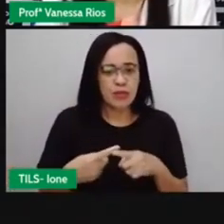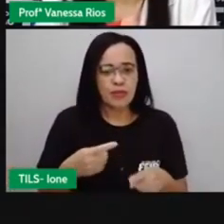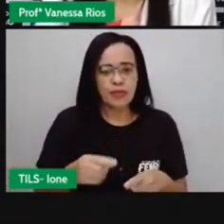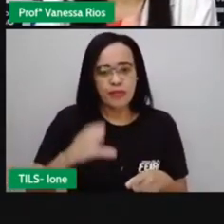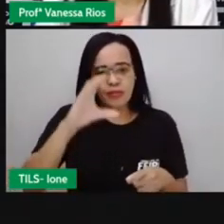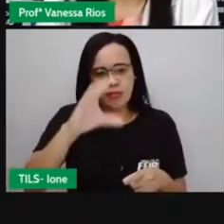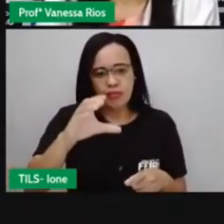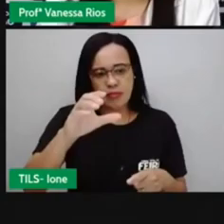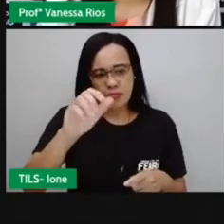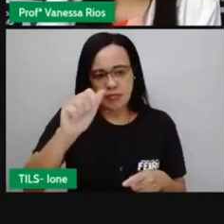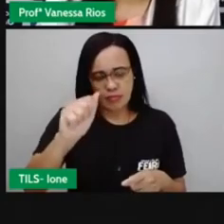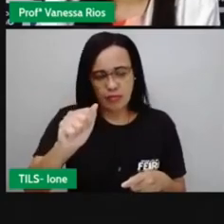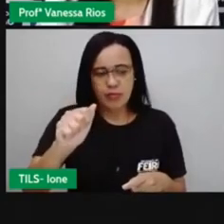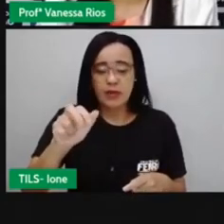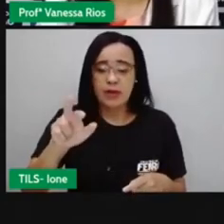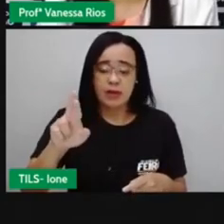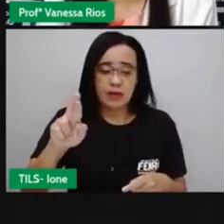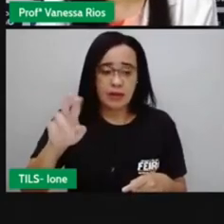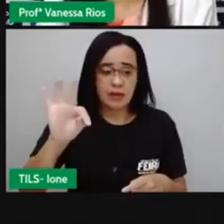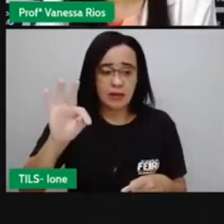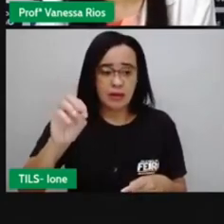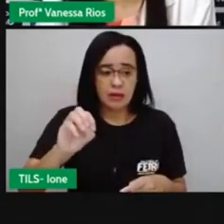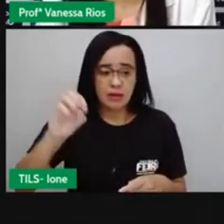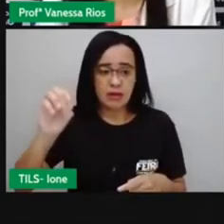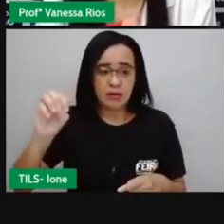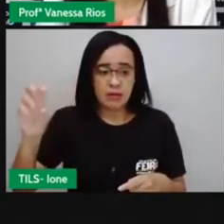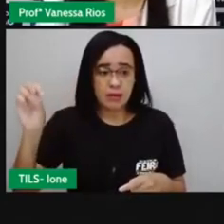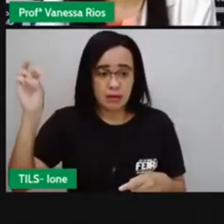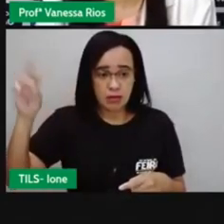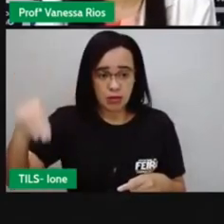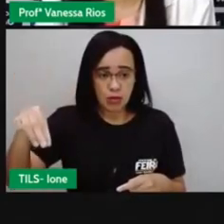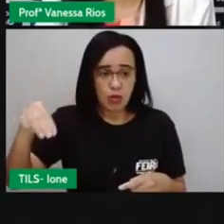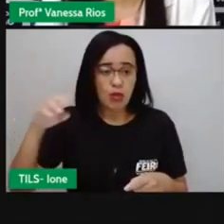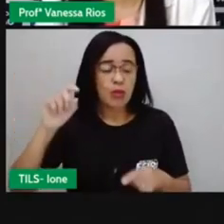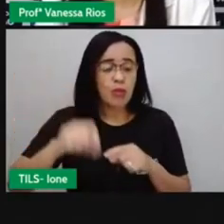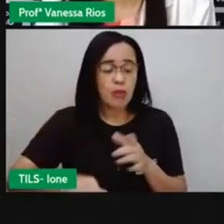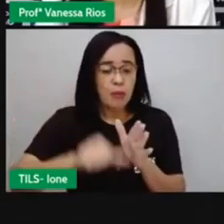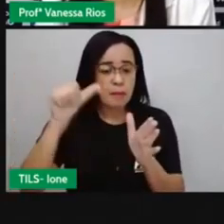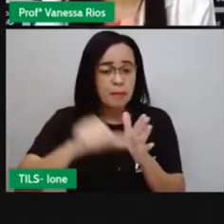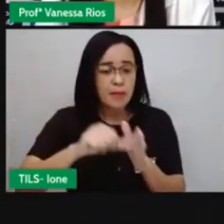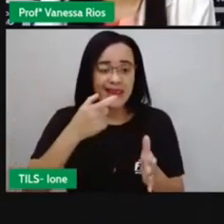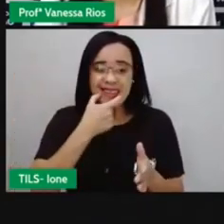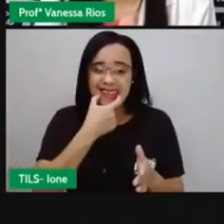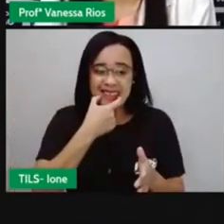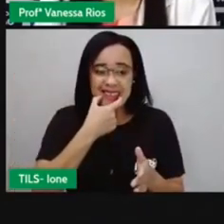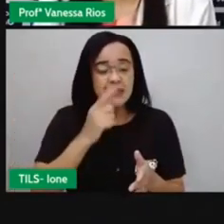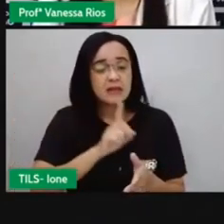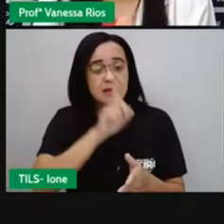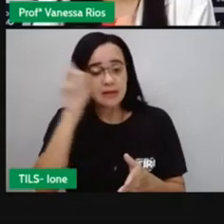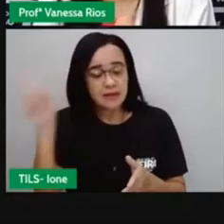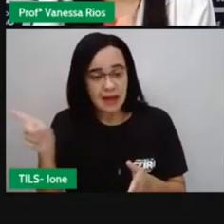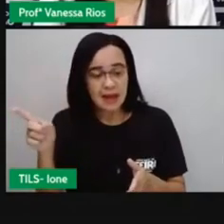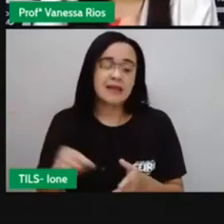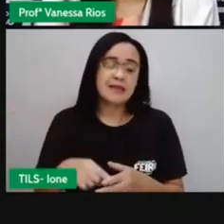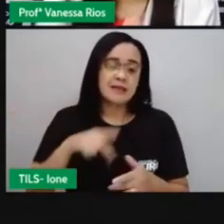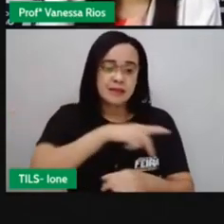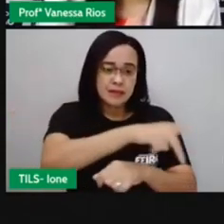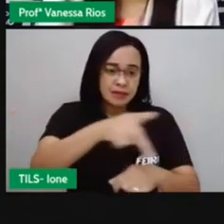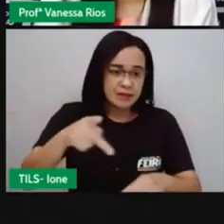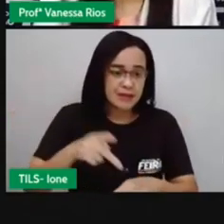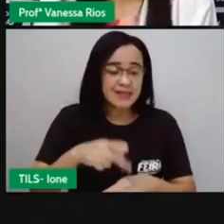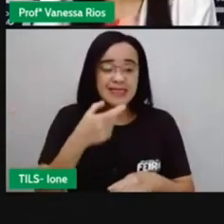É um termo em inglês, né? Porque os primeiros cartoons, eles começaram a ser produzidos, né? Lá na